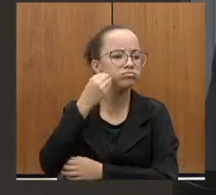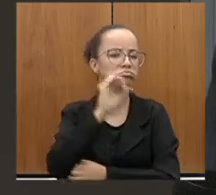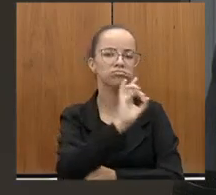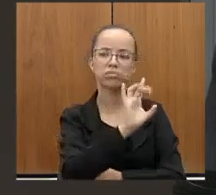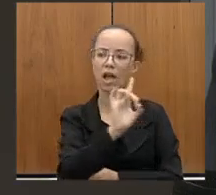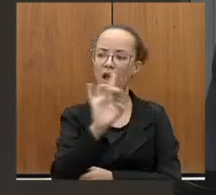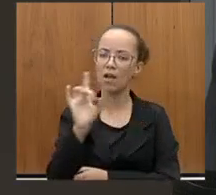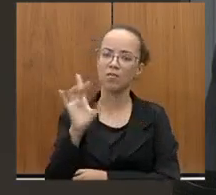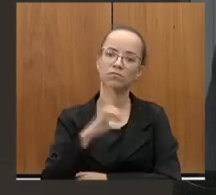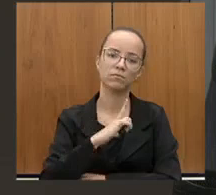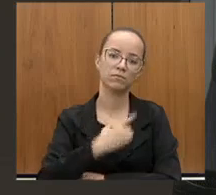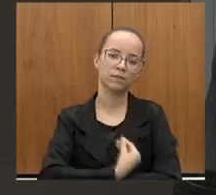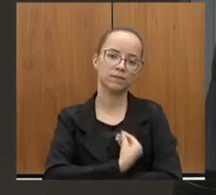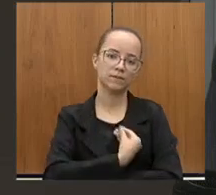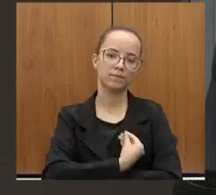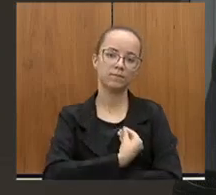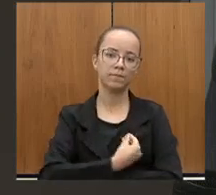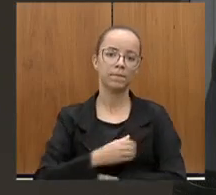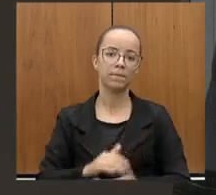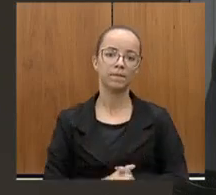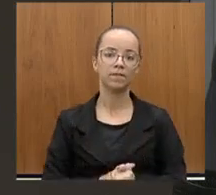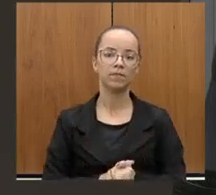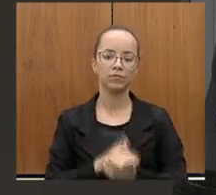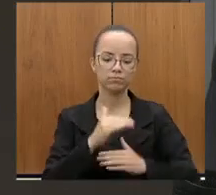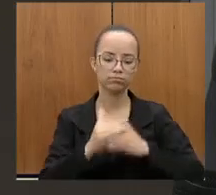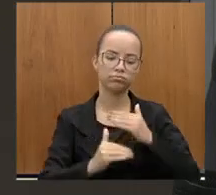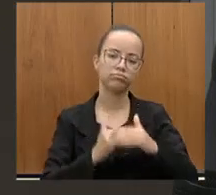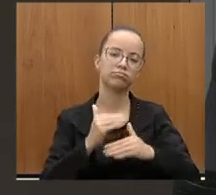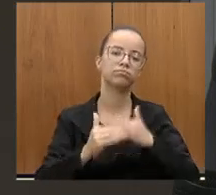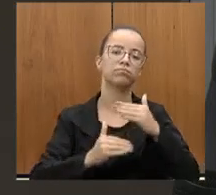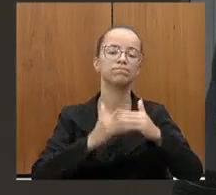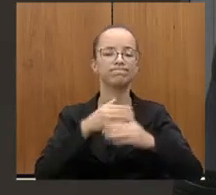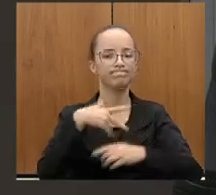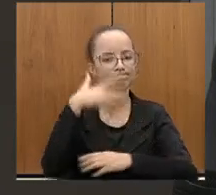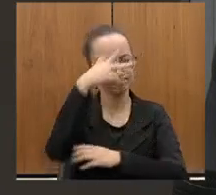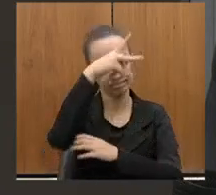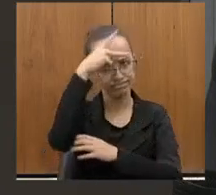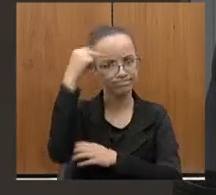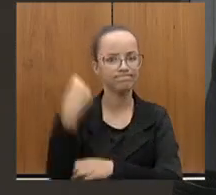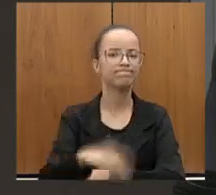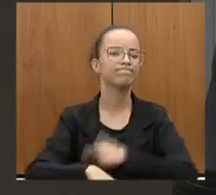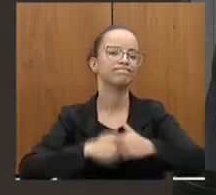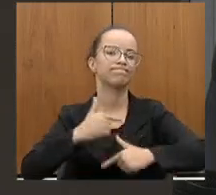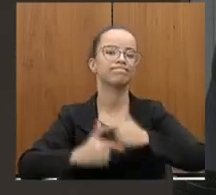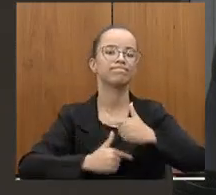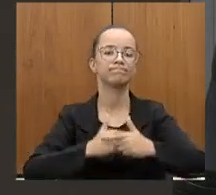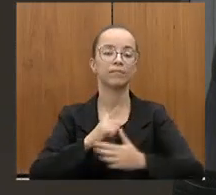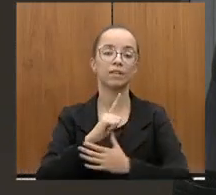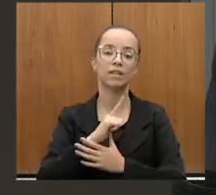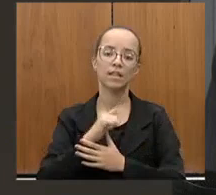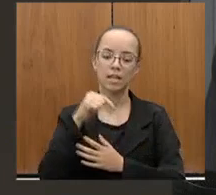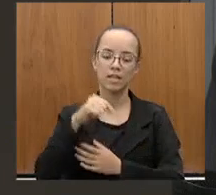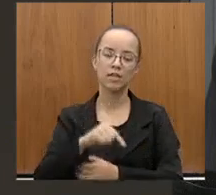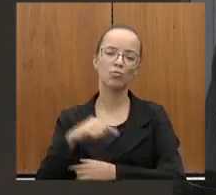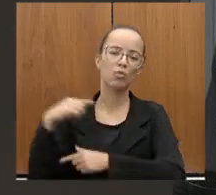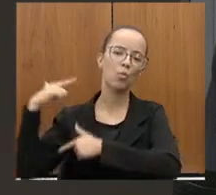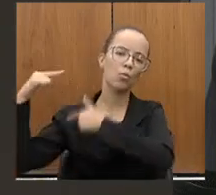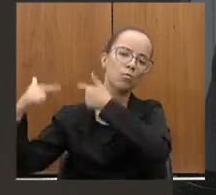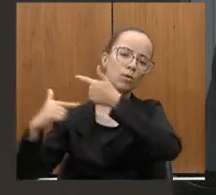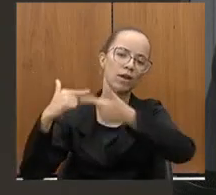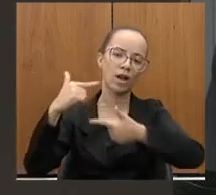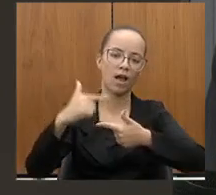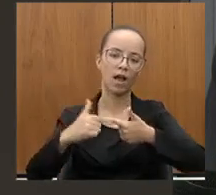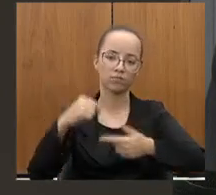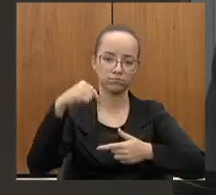nessa vida de vocês, que foram construídas com muito trabalho e tem aqui esse legado aqui nessa